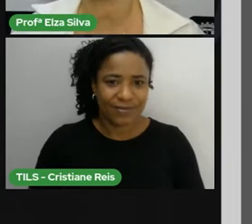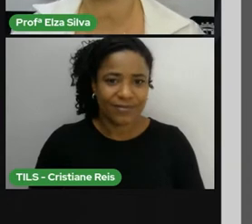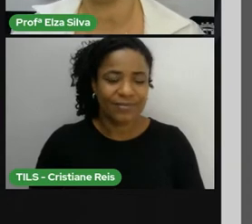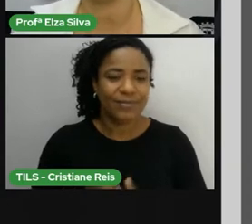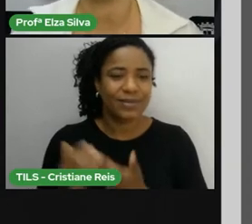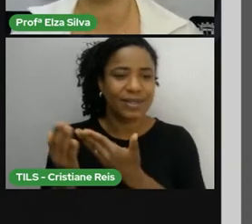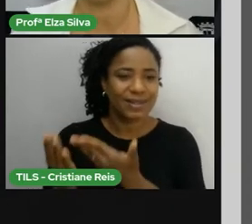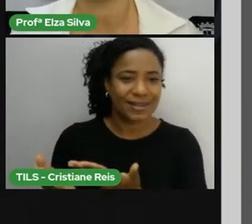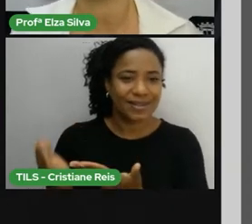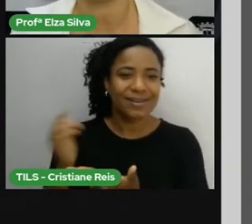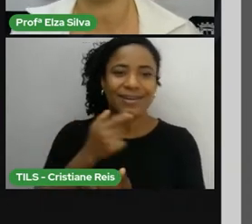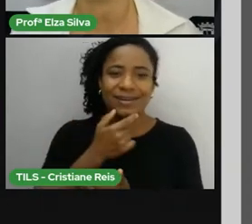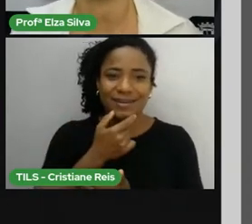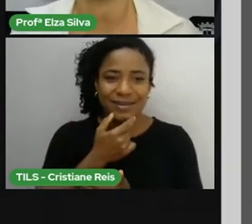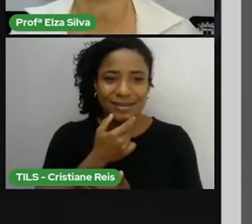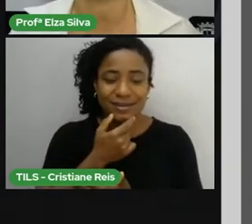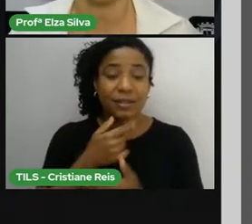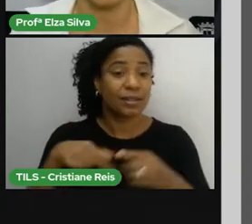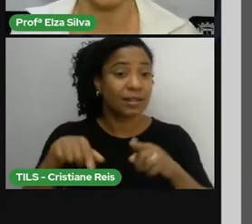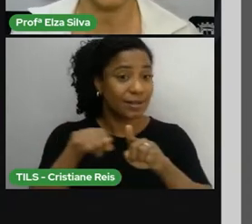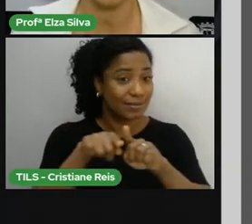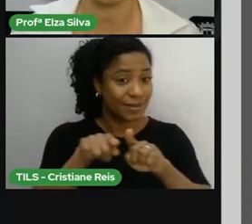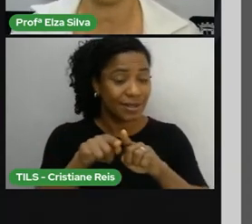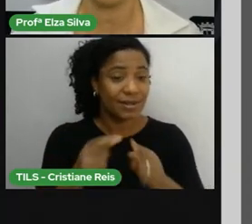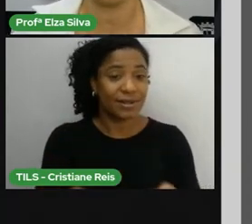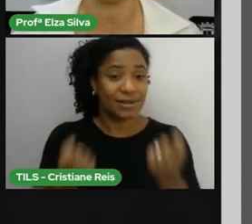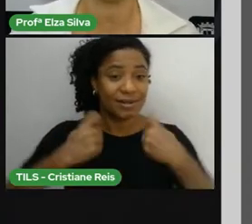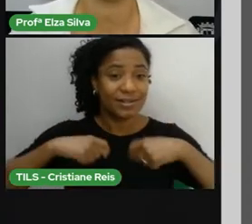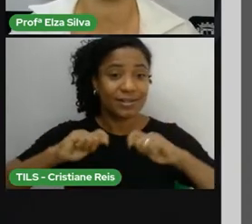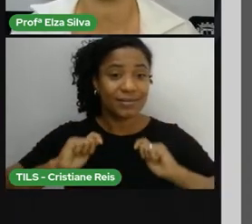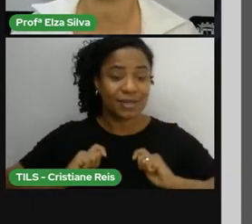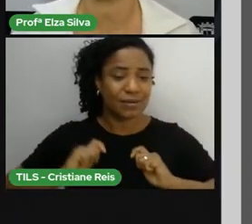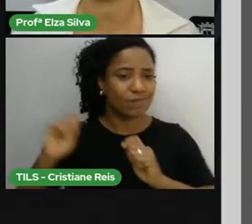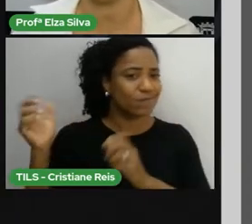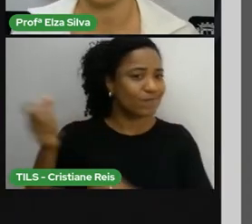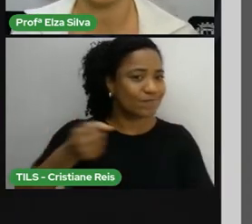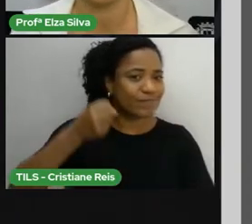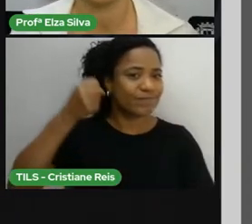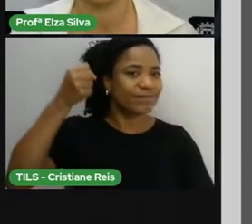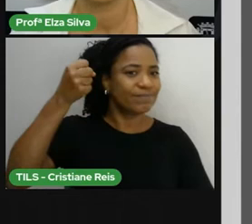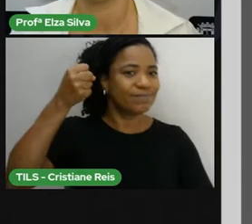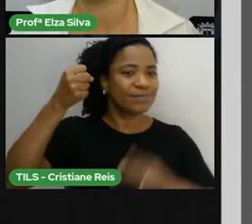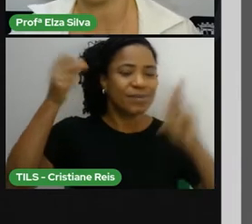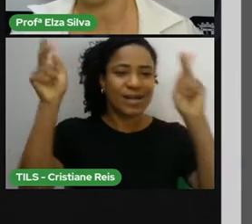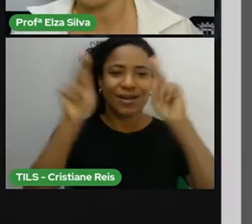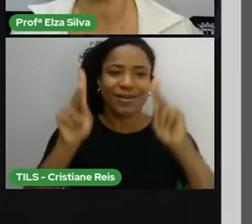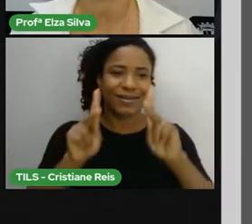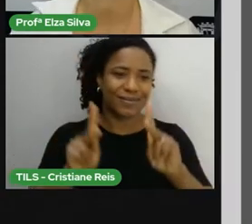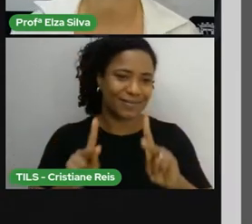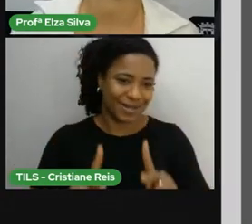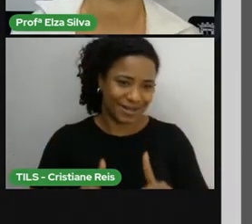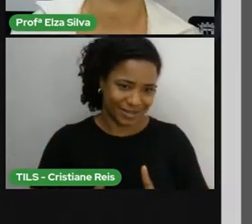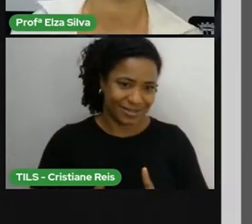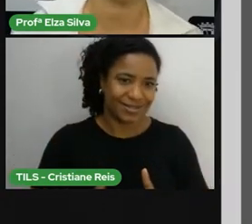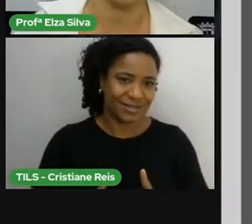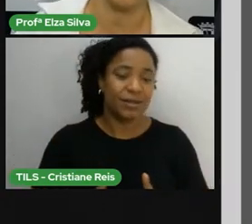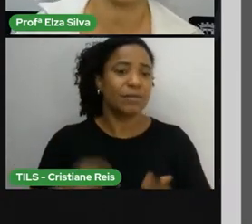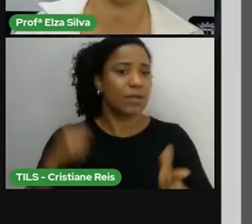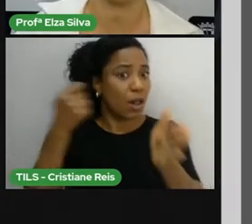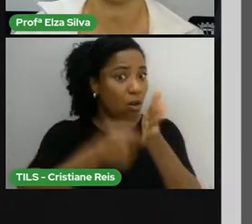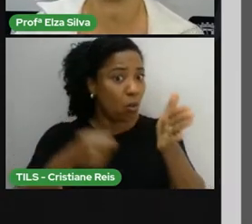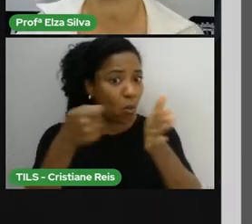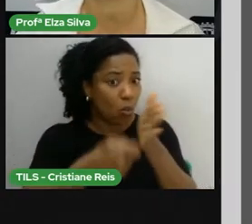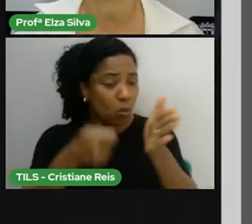Ele também recebeu o Prêmio Nobel da Paz em 1993, justamente pela sua luta